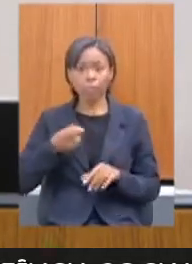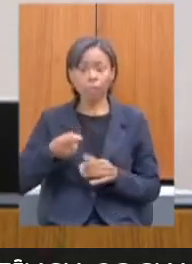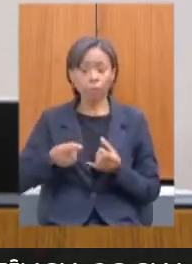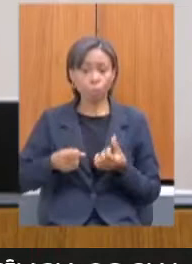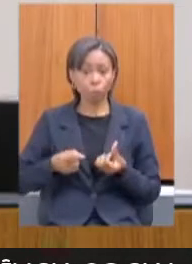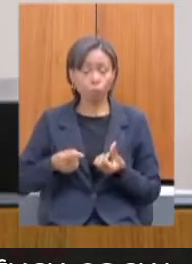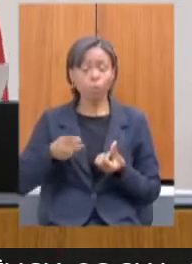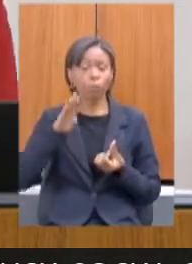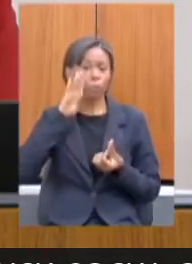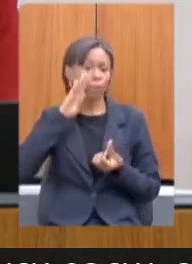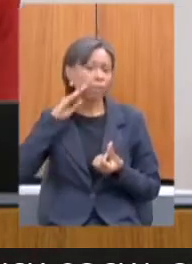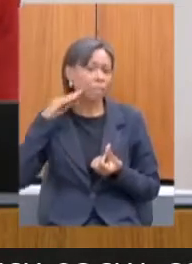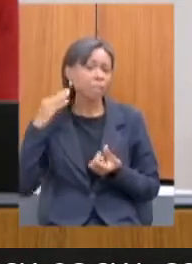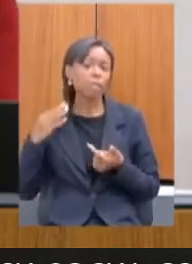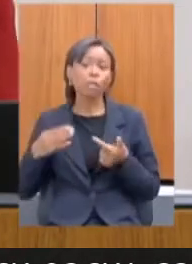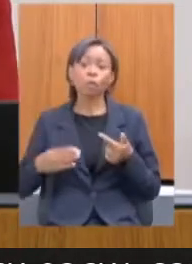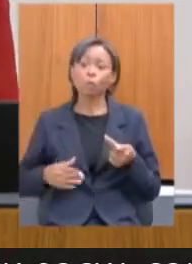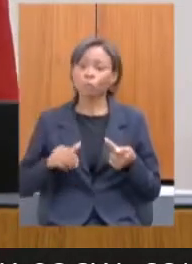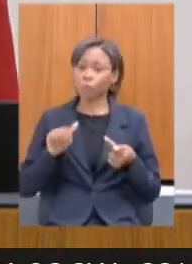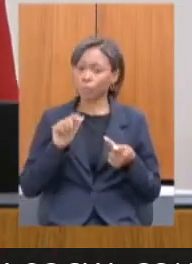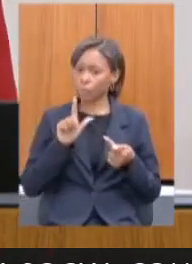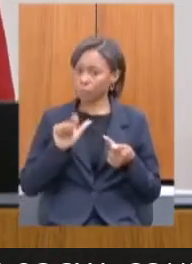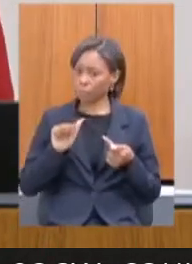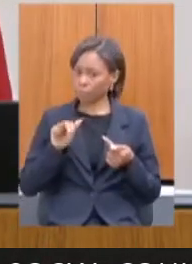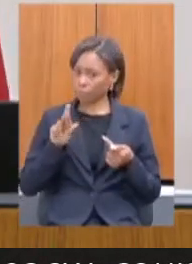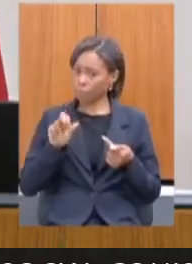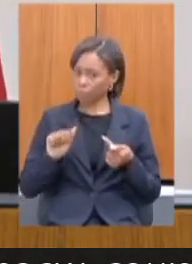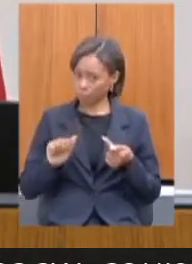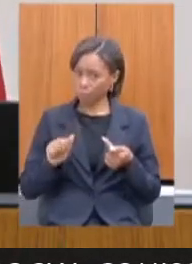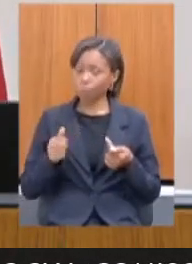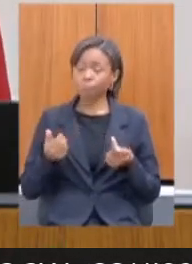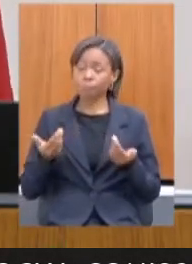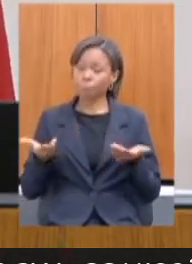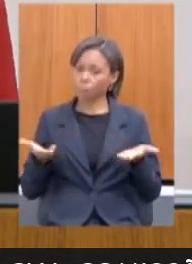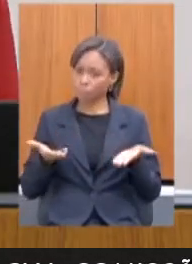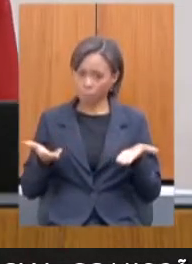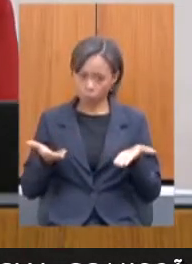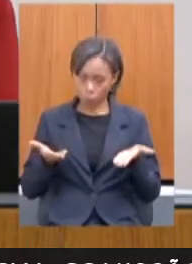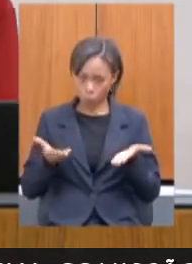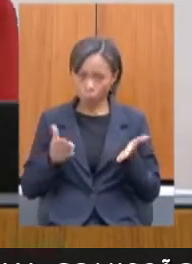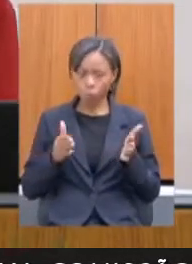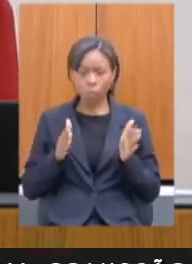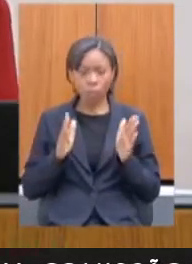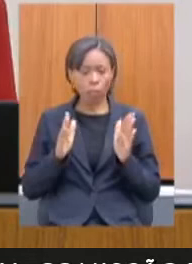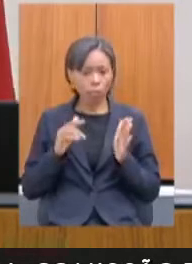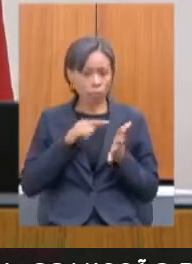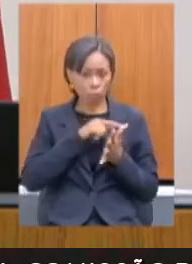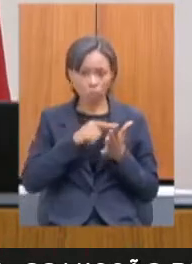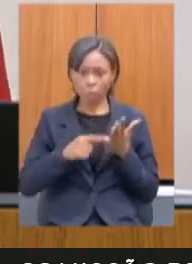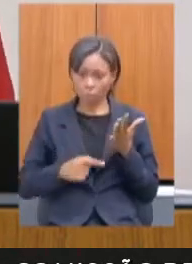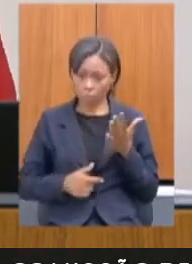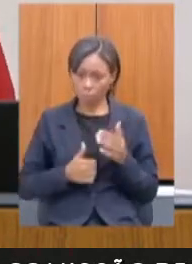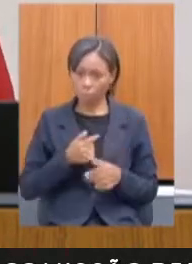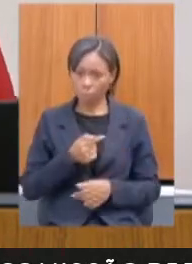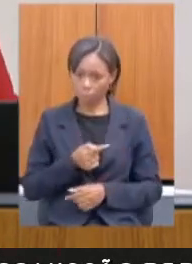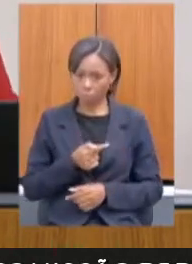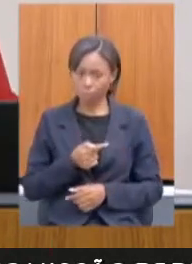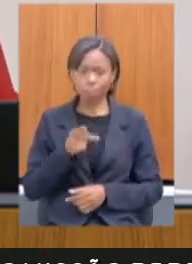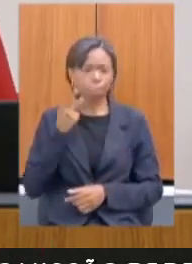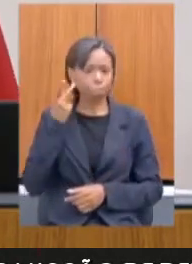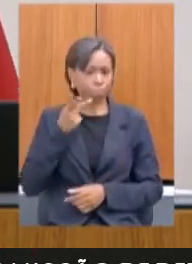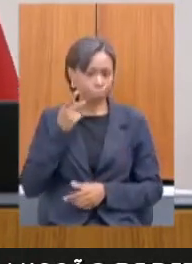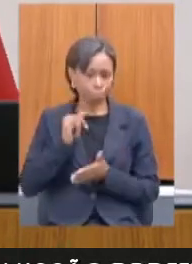Serqueira e depois a Laura Serrano. Até o momento, são esses parlamentares inscritos e a gente, então, começa,